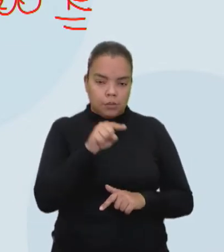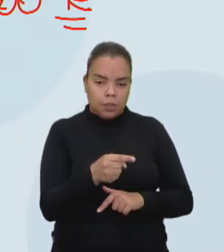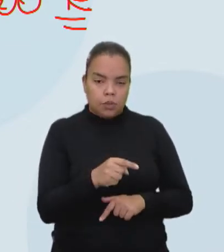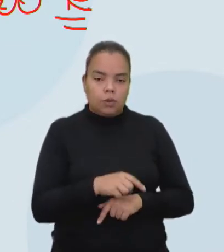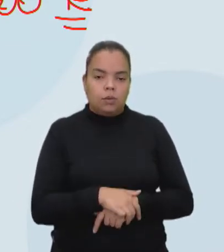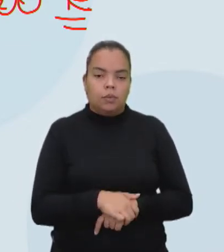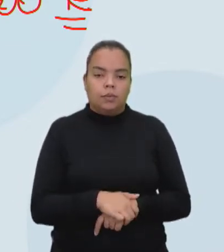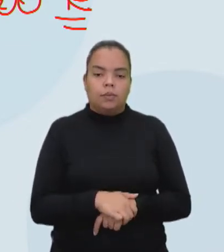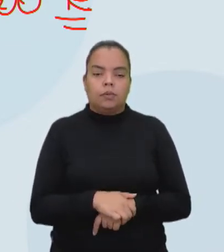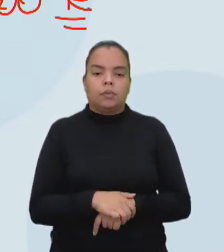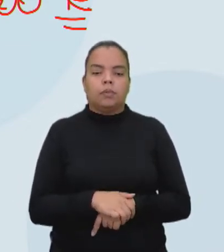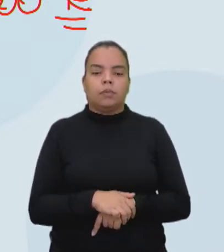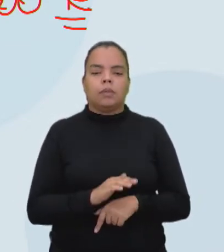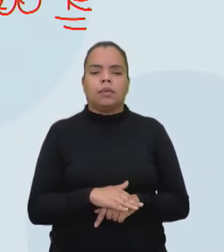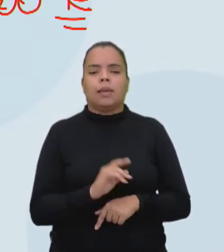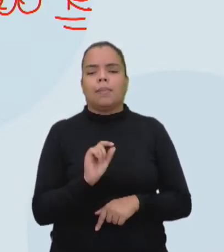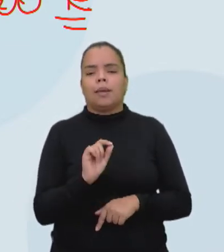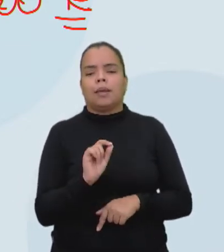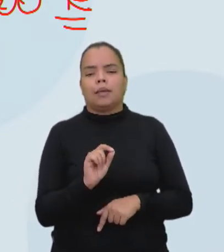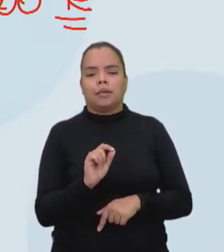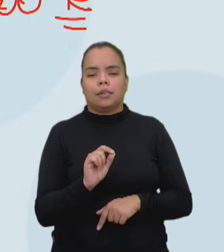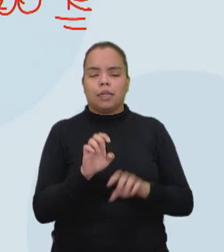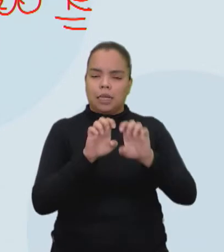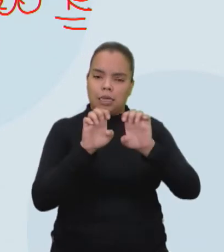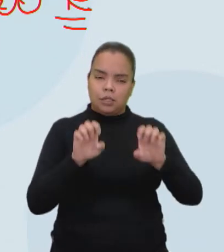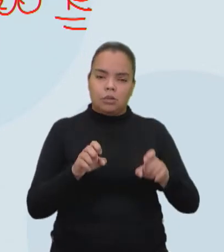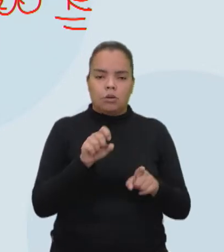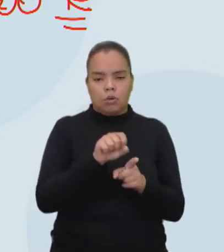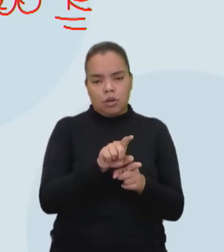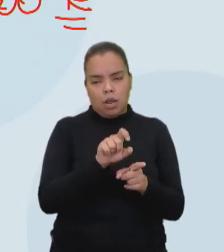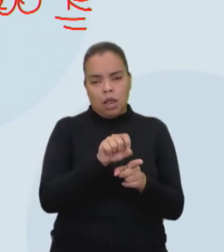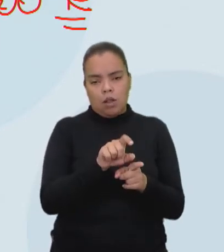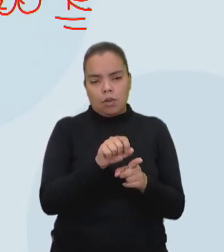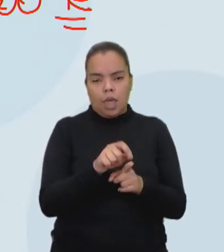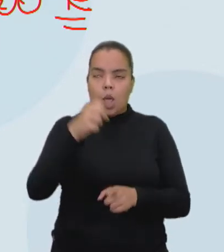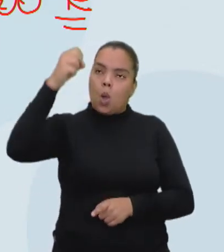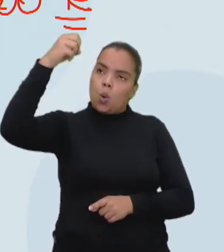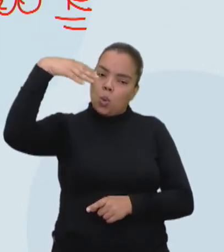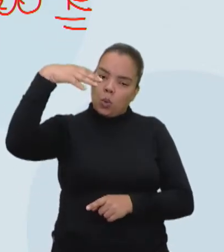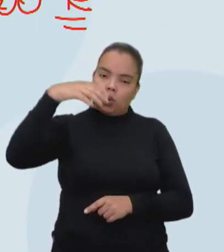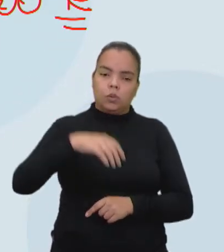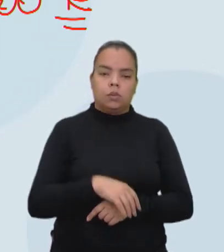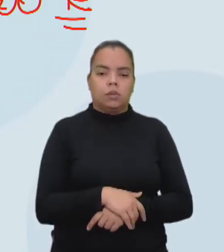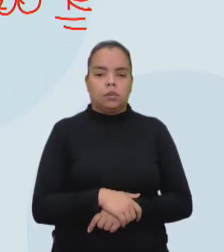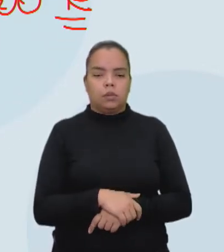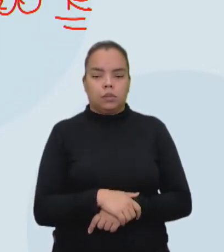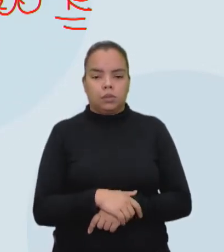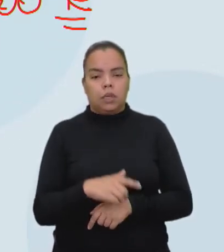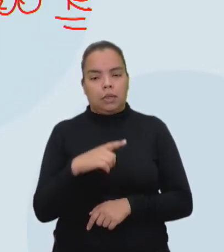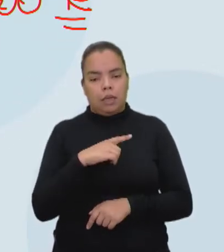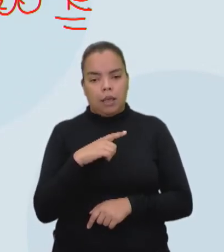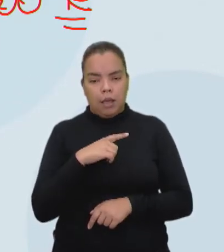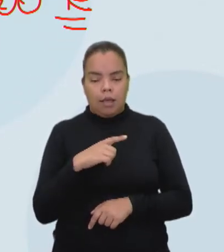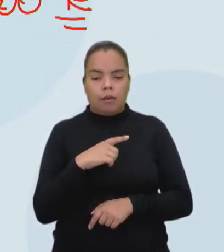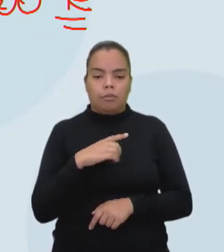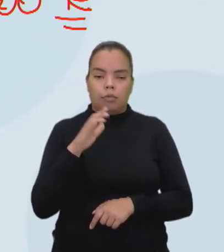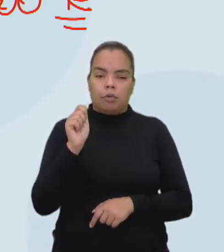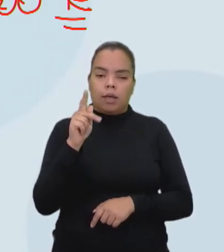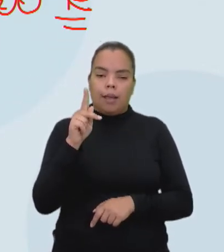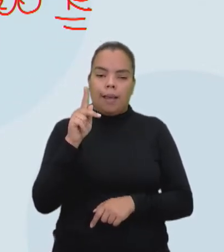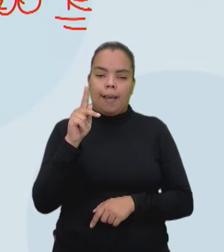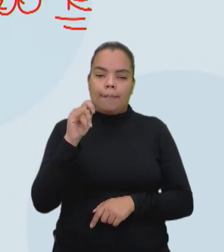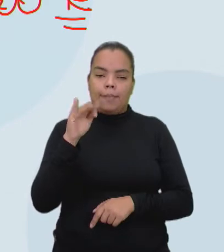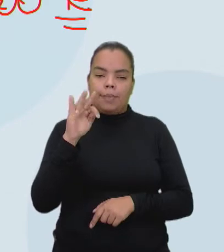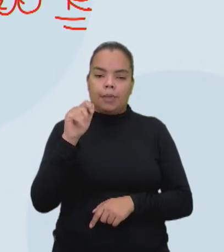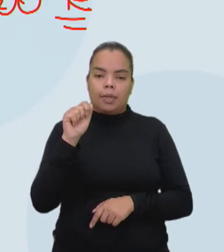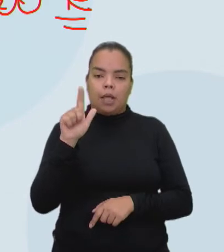E o mais que a gente tem? A gente tem a infraestrutura, aluguel, luz... Que é o capital constante. Exatamente, que é o constante.